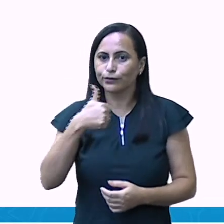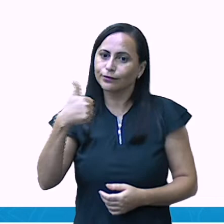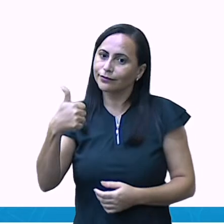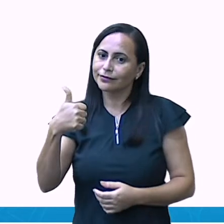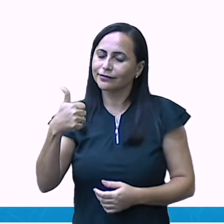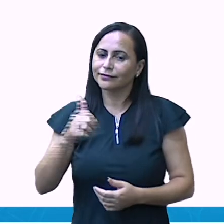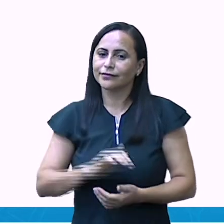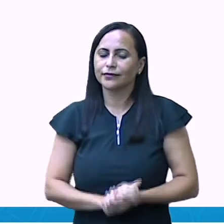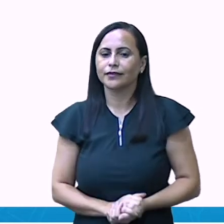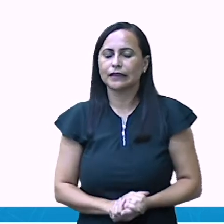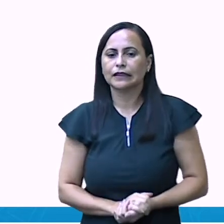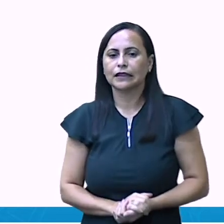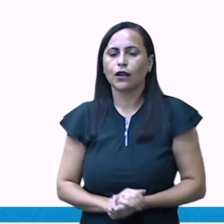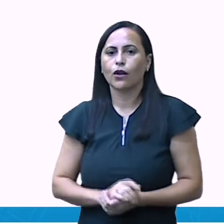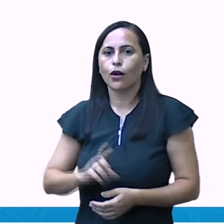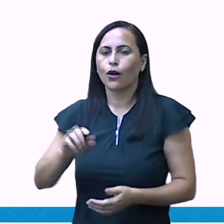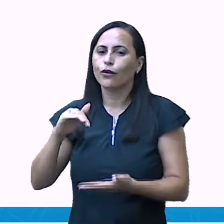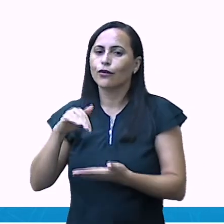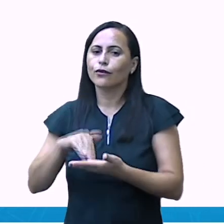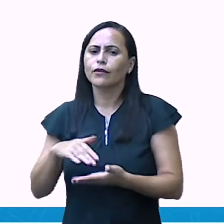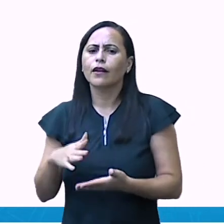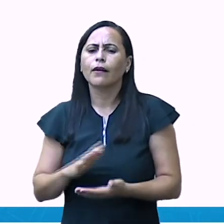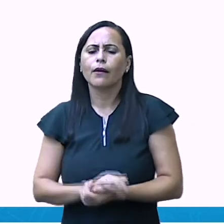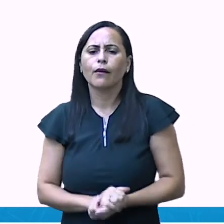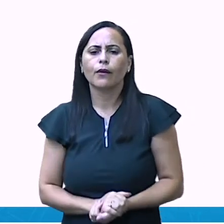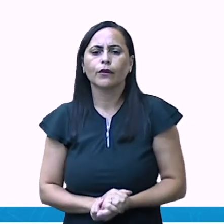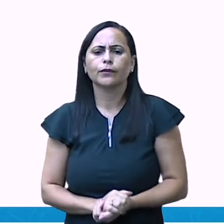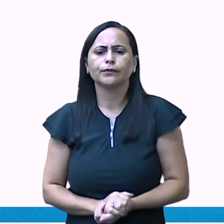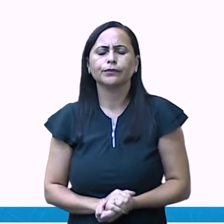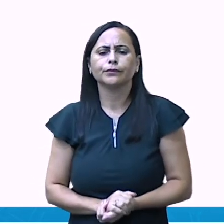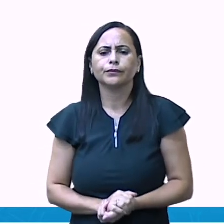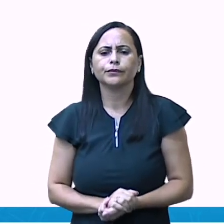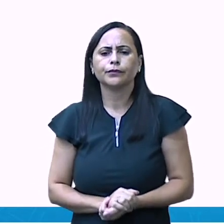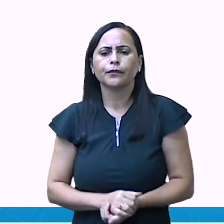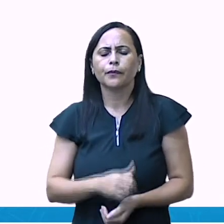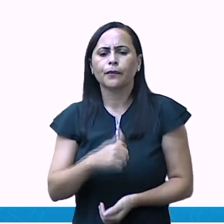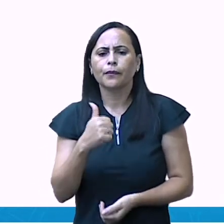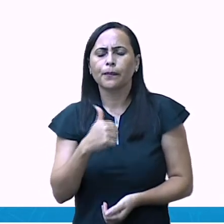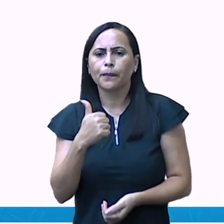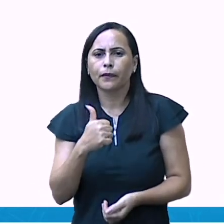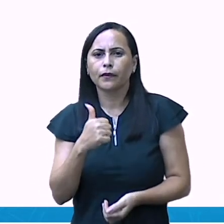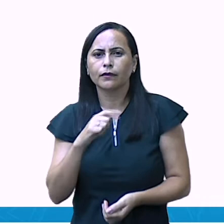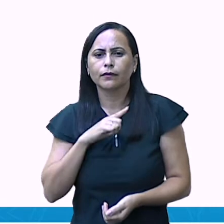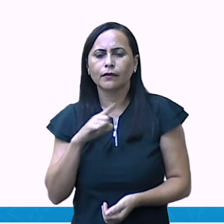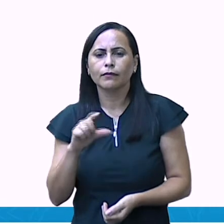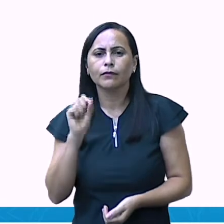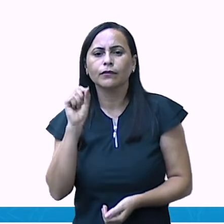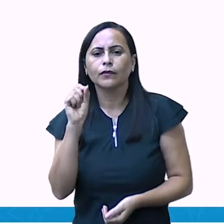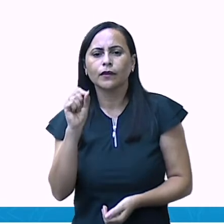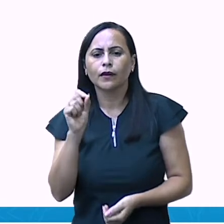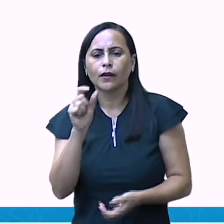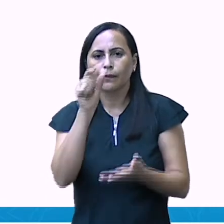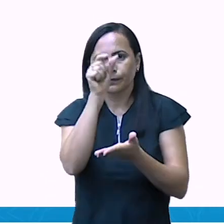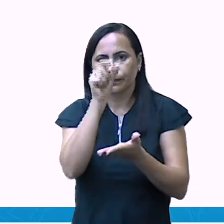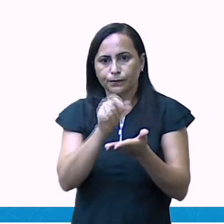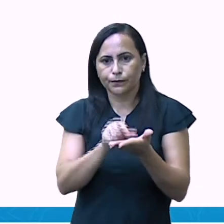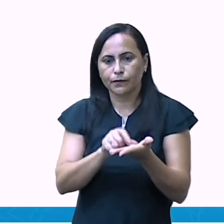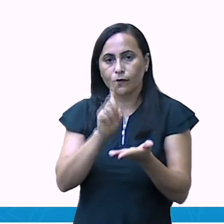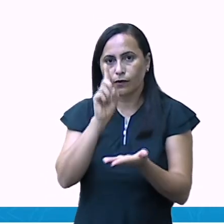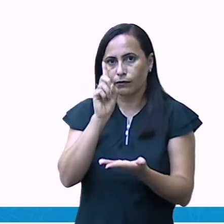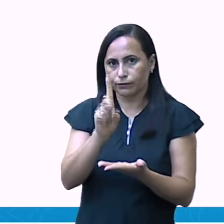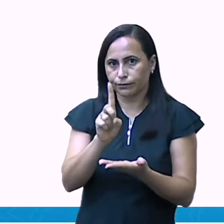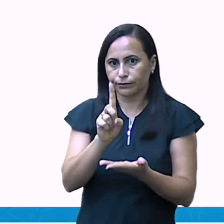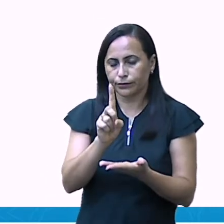E este último grupo, estudantes? Este número está sendo representado por uma dezena.